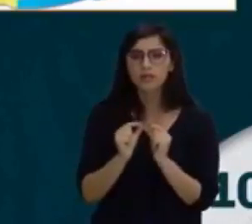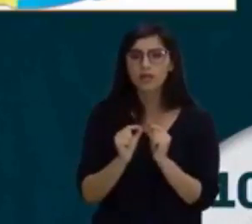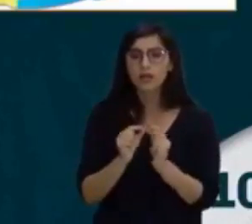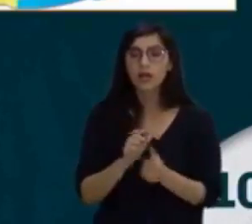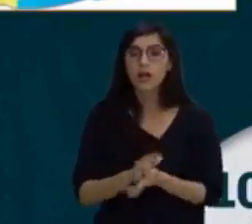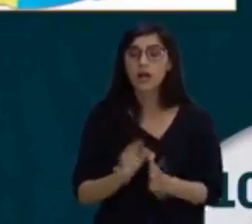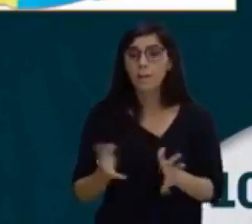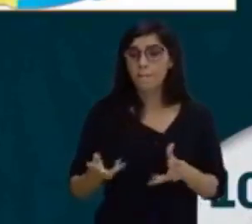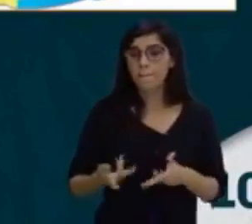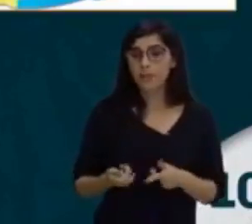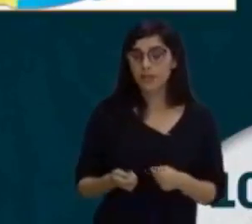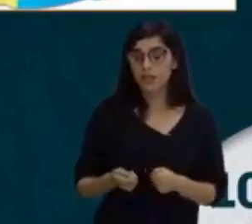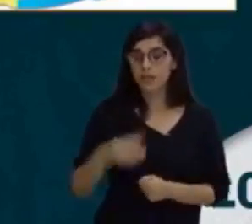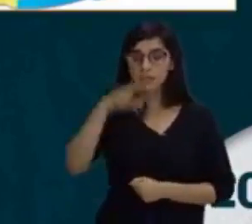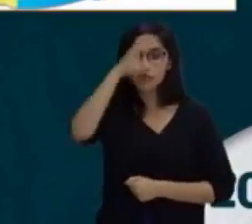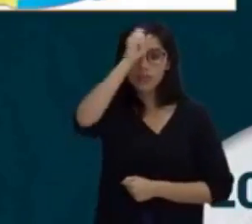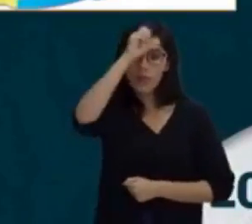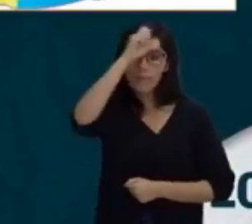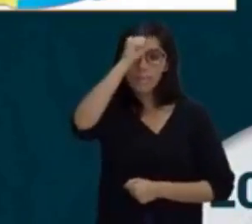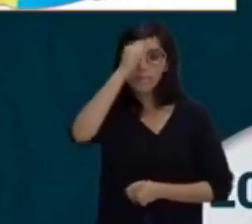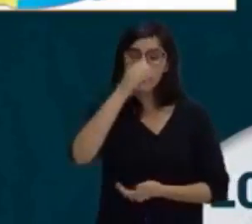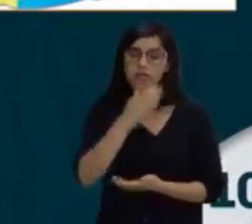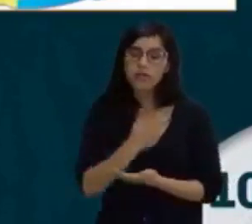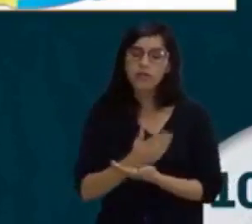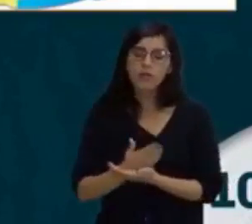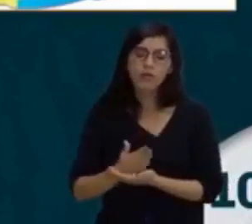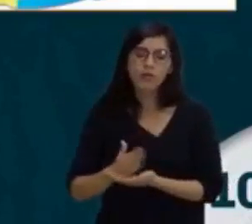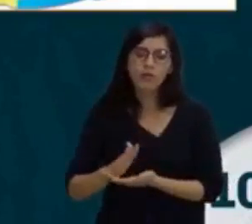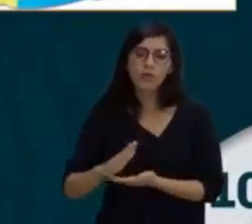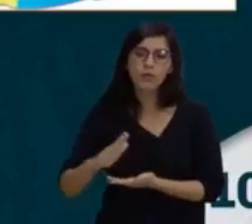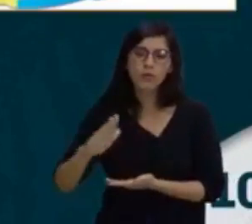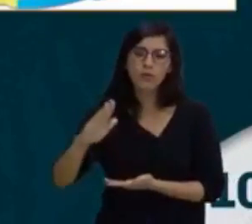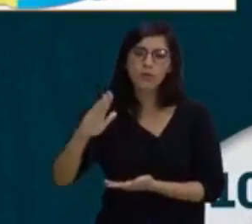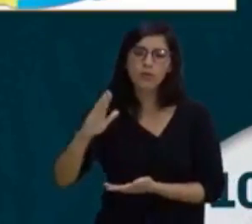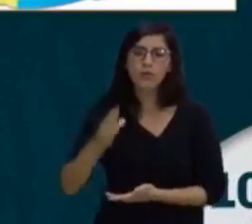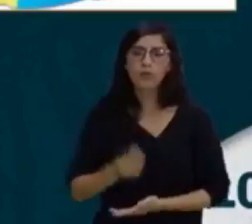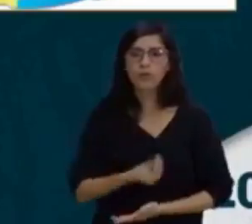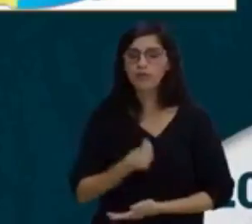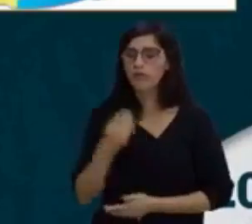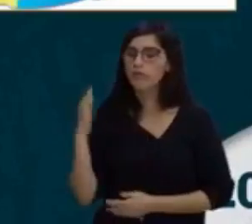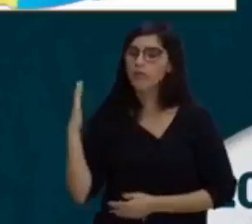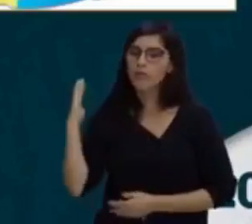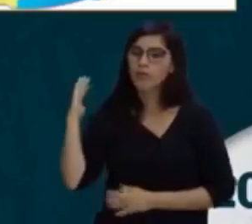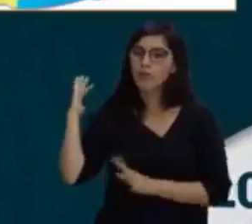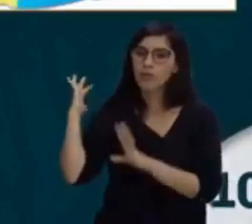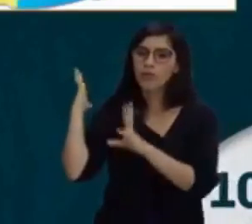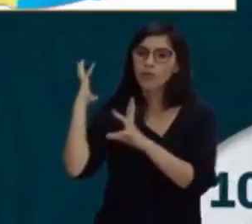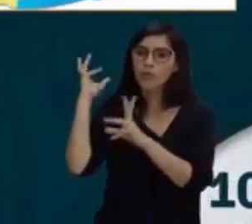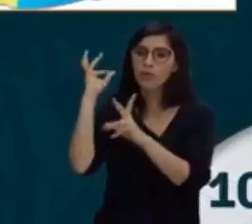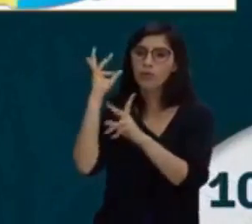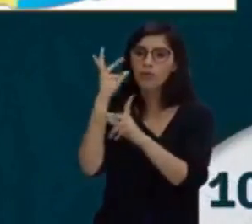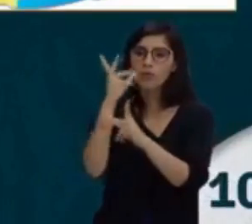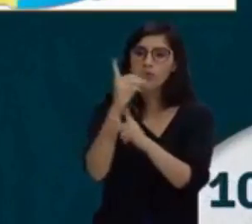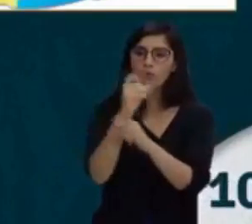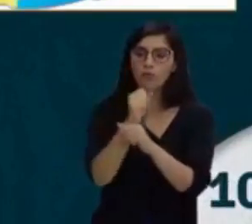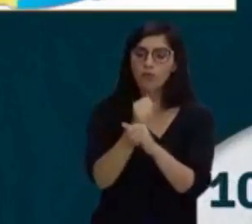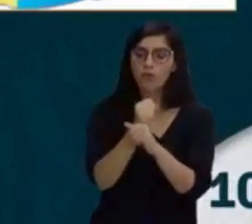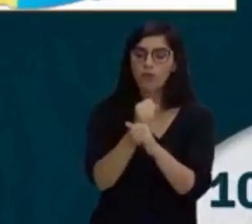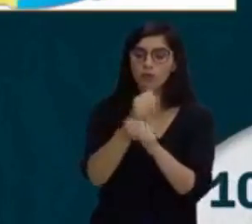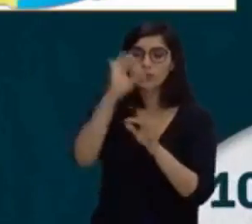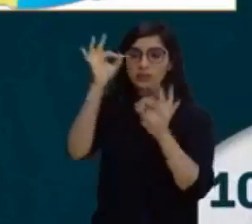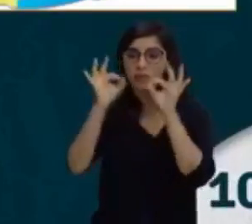que se aprende ao longo da vida. São conjuntos de movimentos que, agrupados da forma certa,